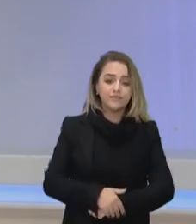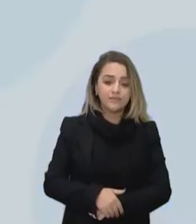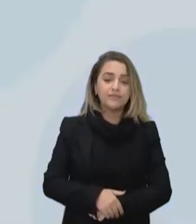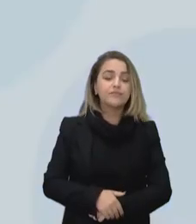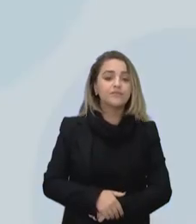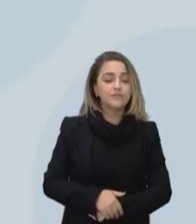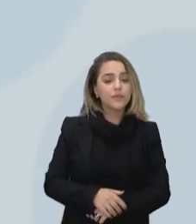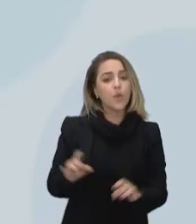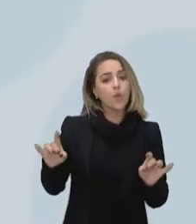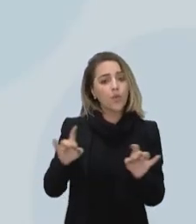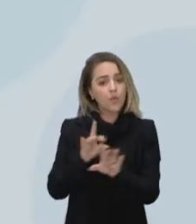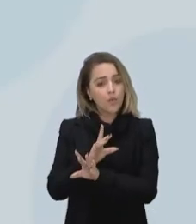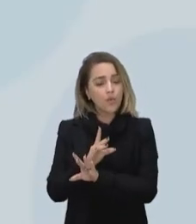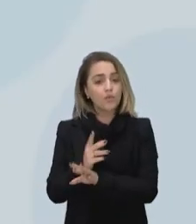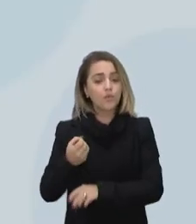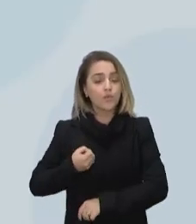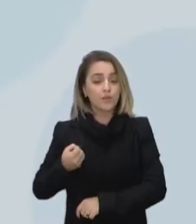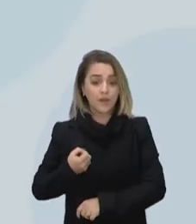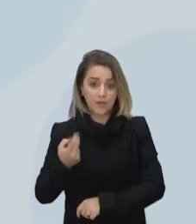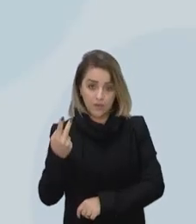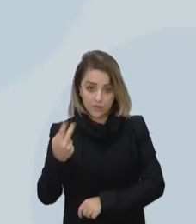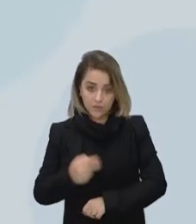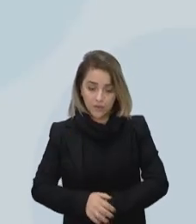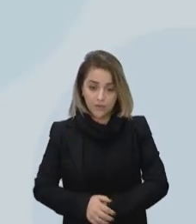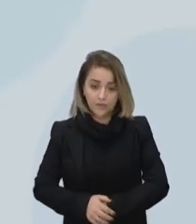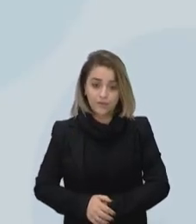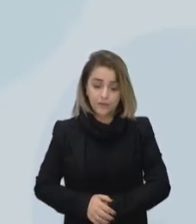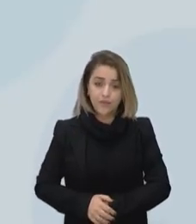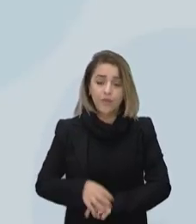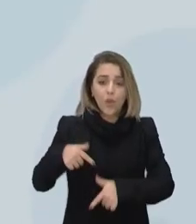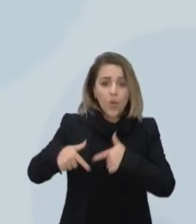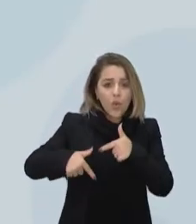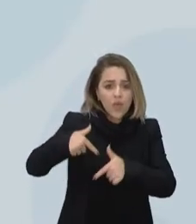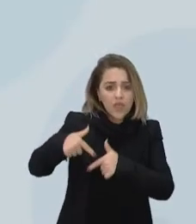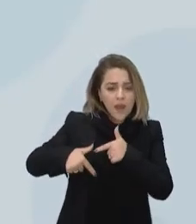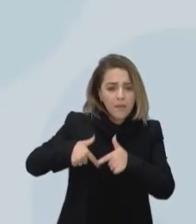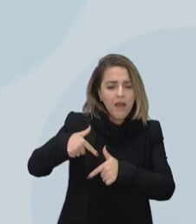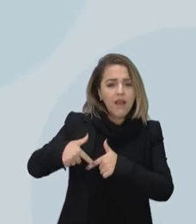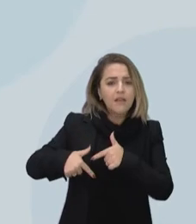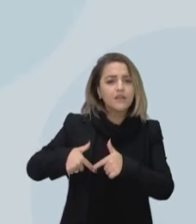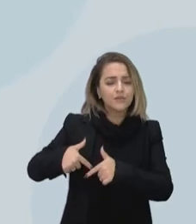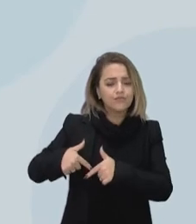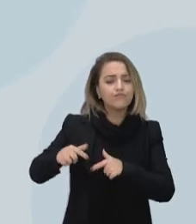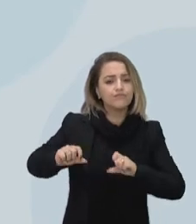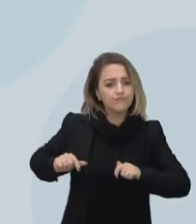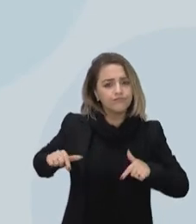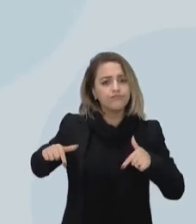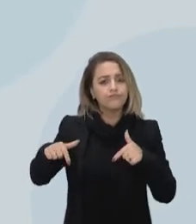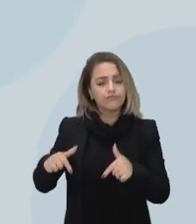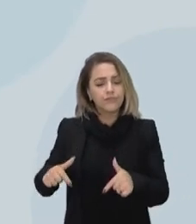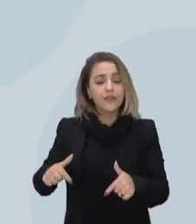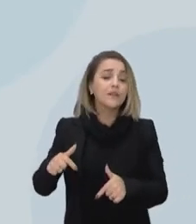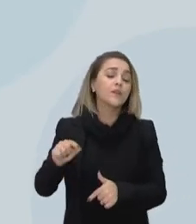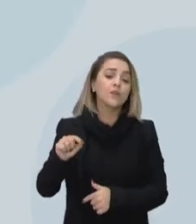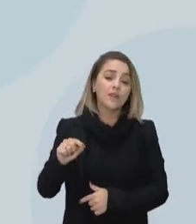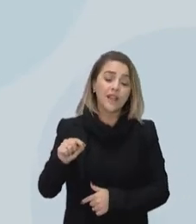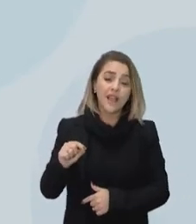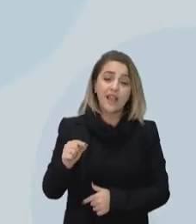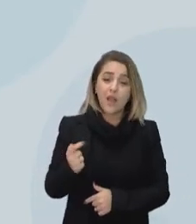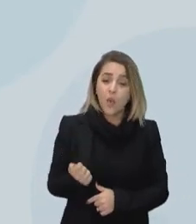Conclusão 2. O rendimento médio do trabalho principal das pessoas ocupadas é quase